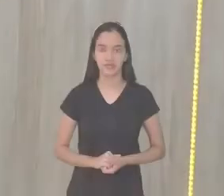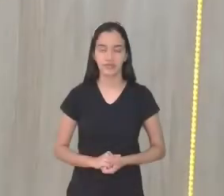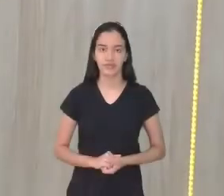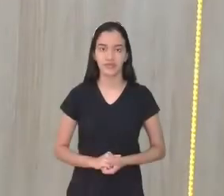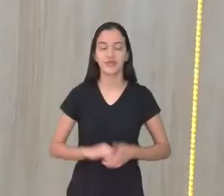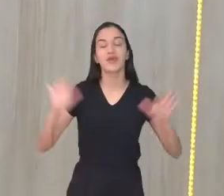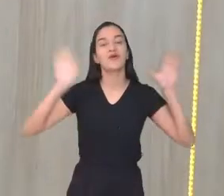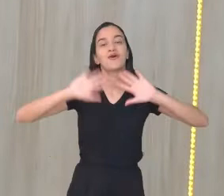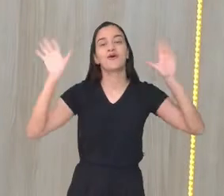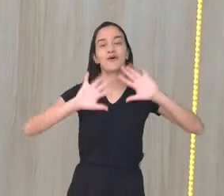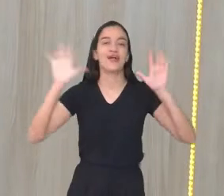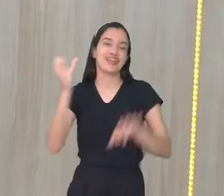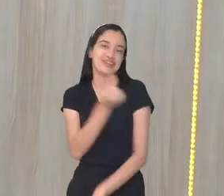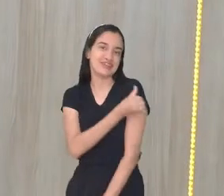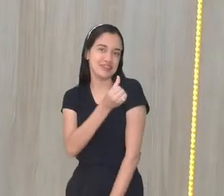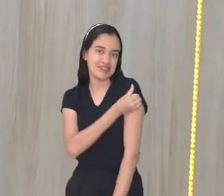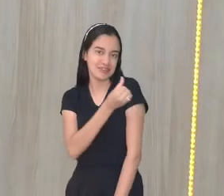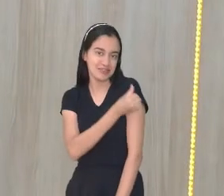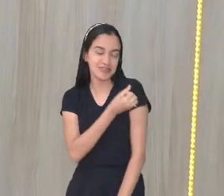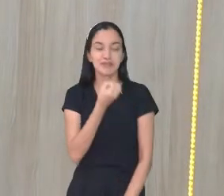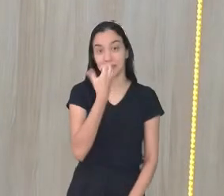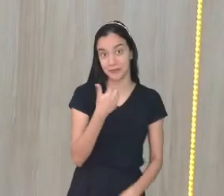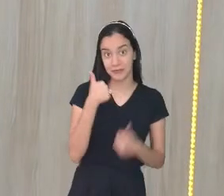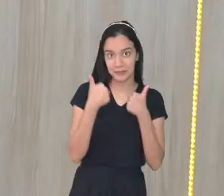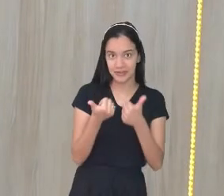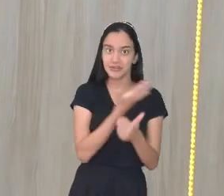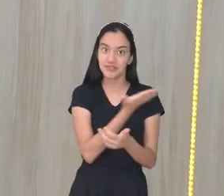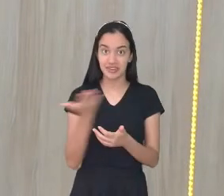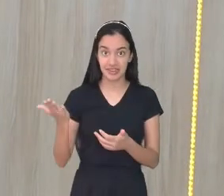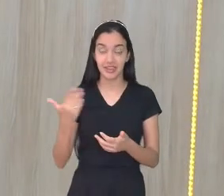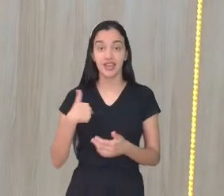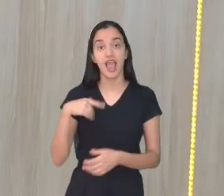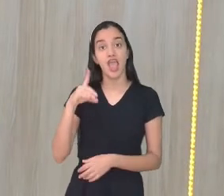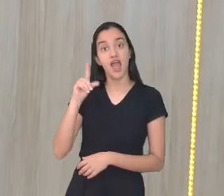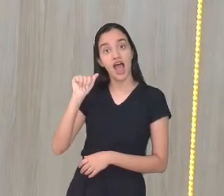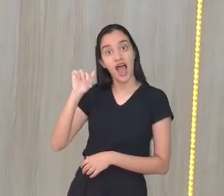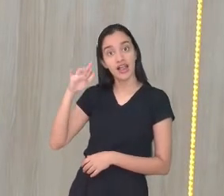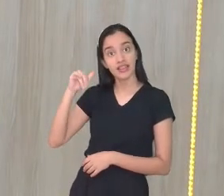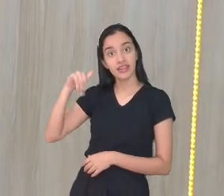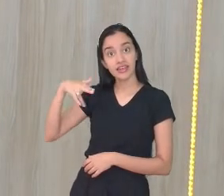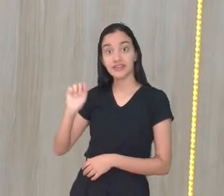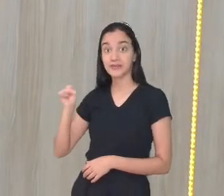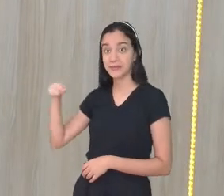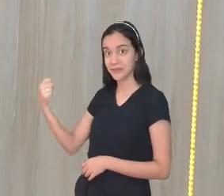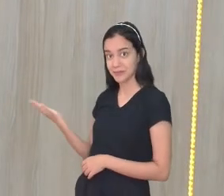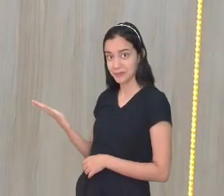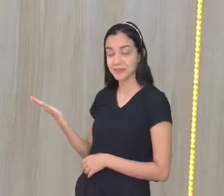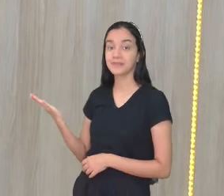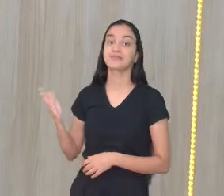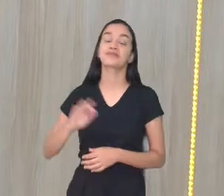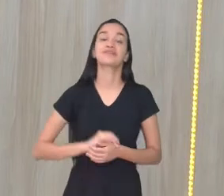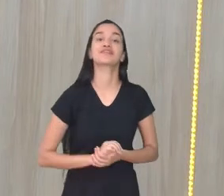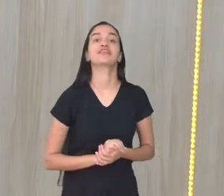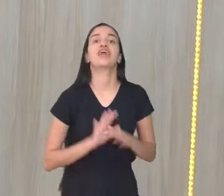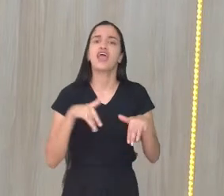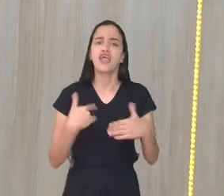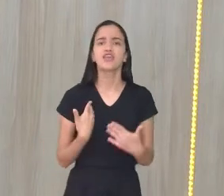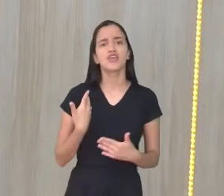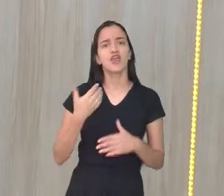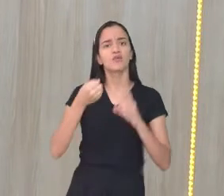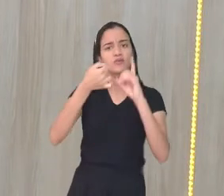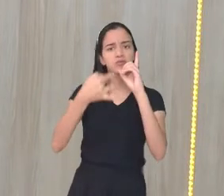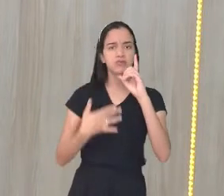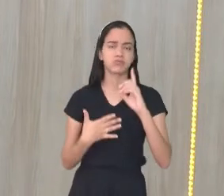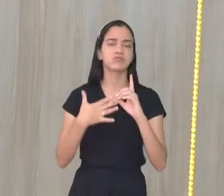Olá, sexto ano, tudo bem com vocês? Eu me chamo Adriana Maria, este é o meu sinal e vou me